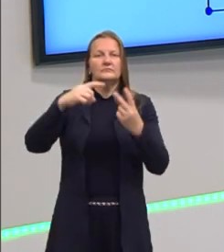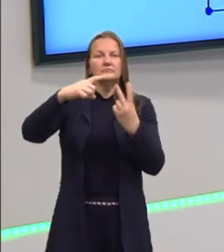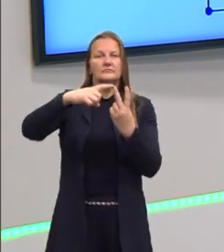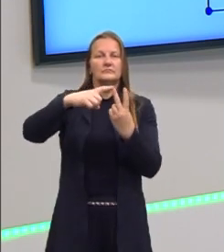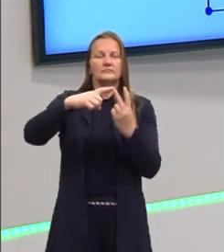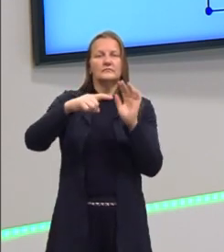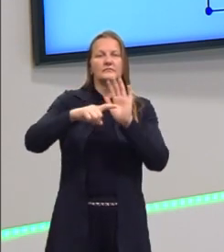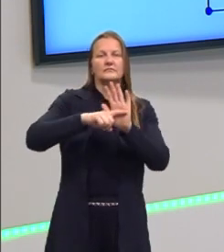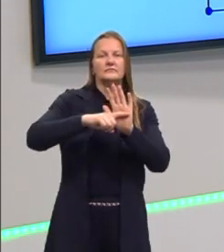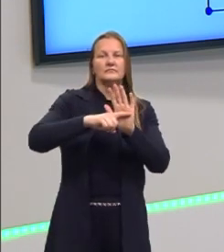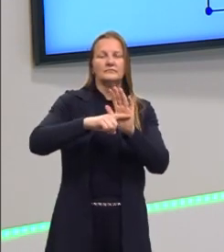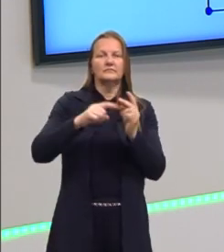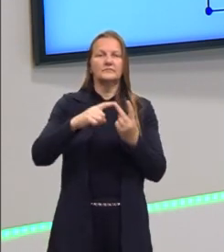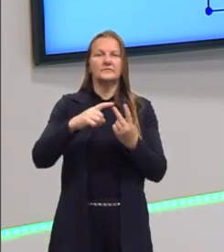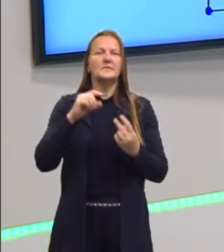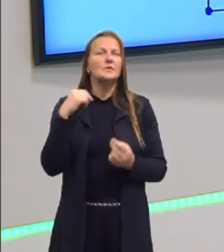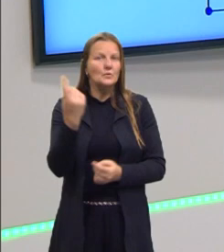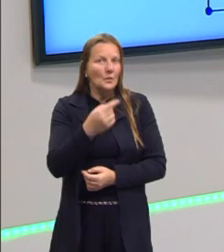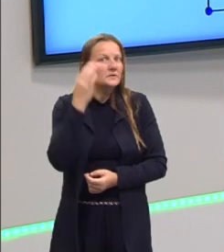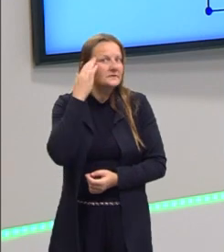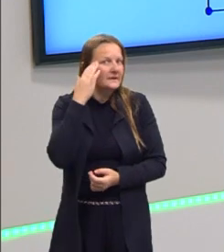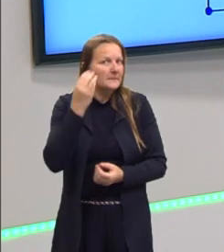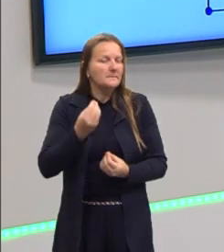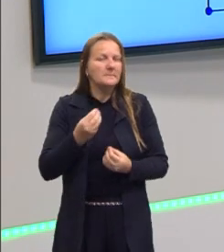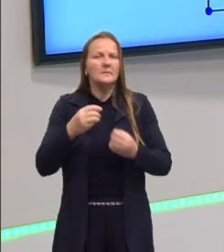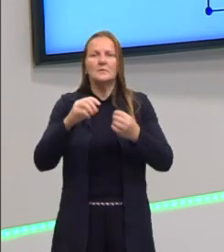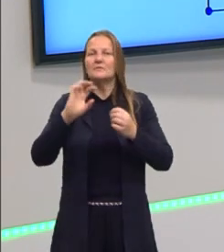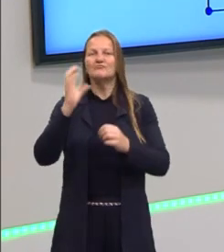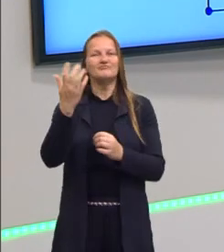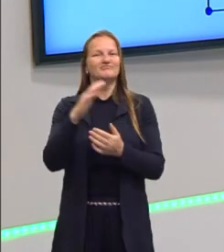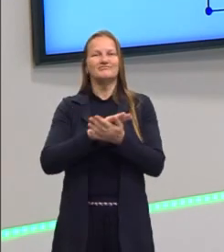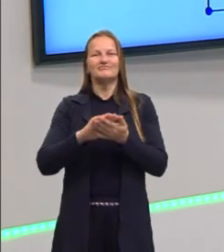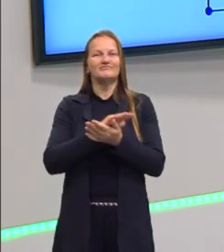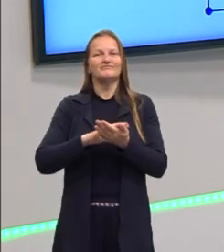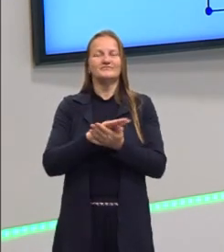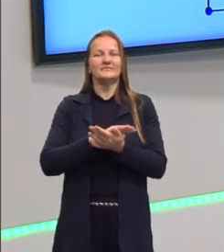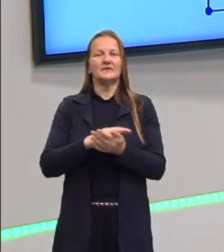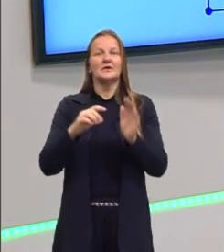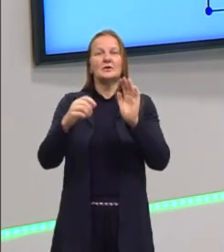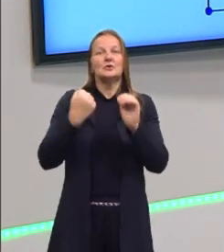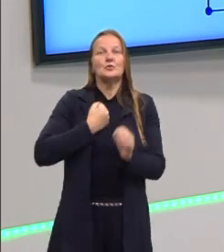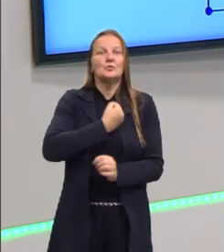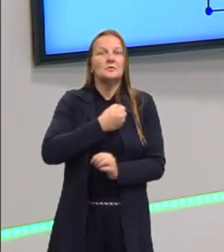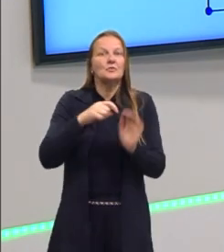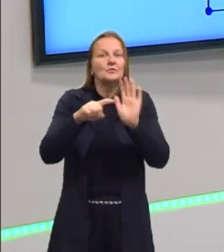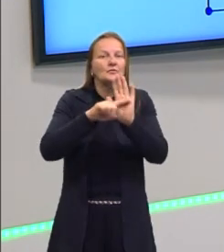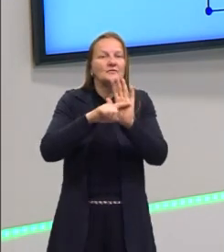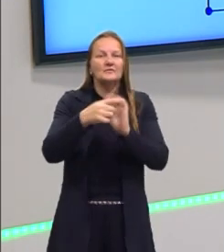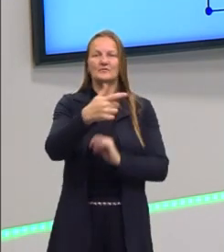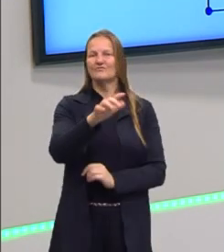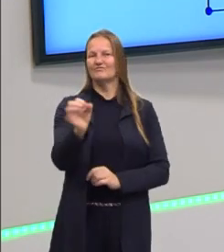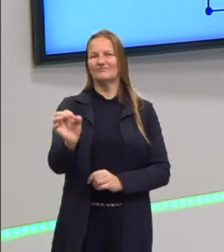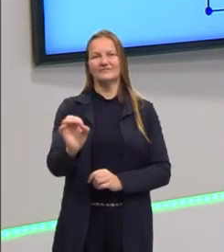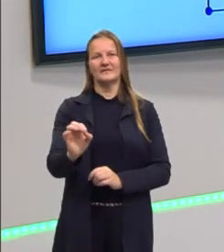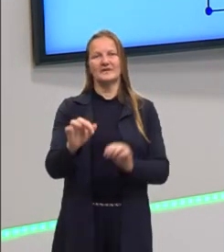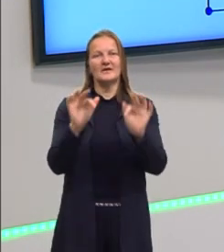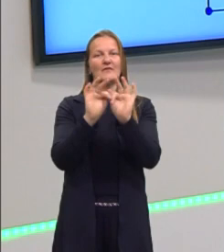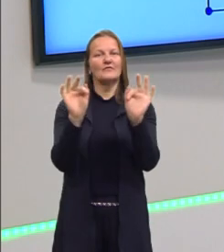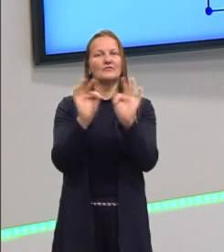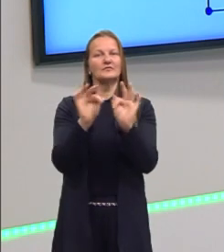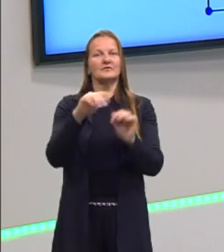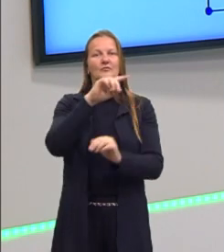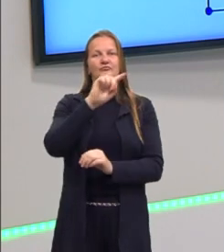número negativo. E nós sabemos que não resolvemos raiz quadrada de número negativo, né? A gente diz que a função